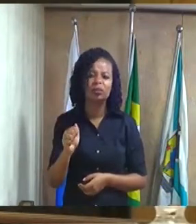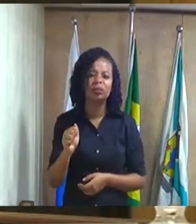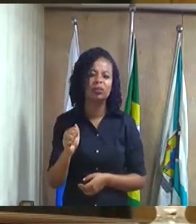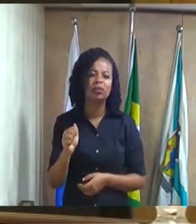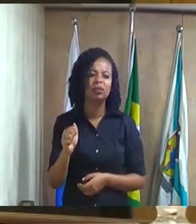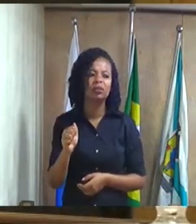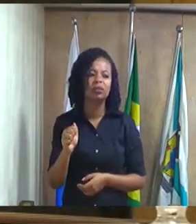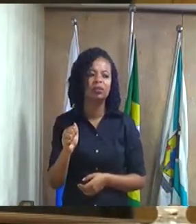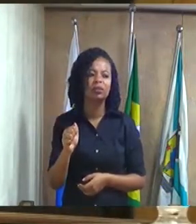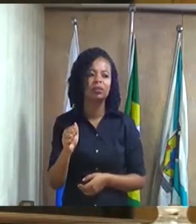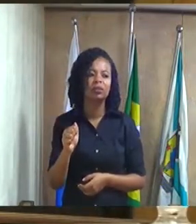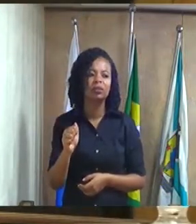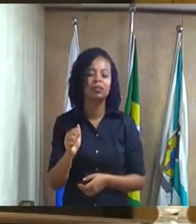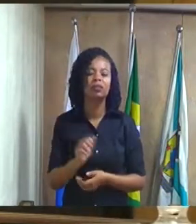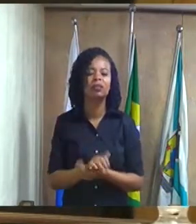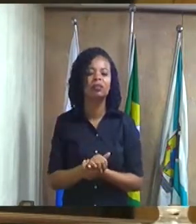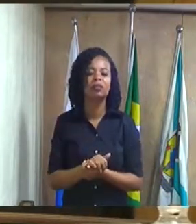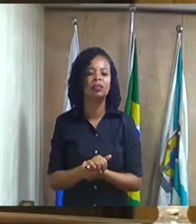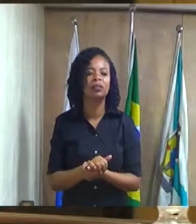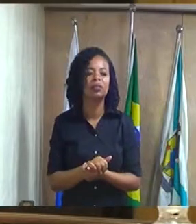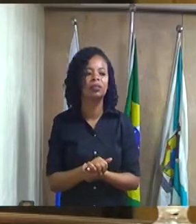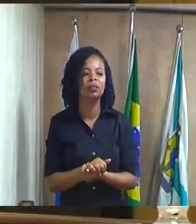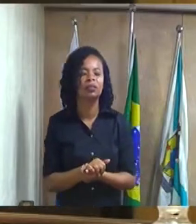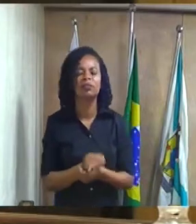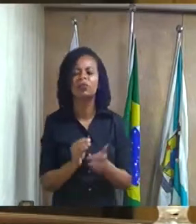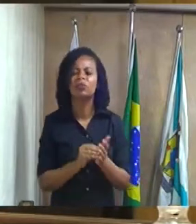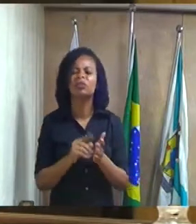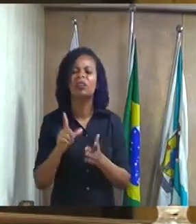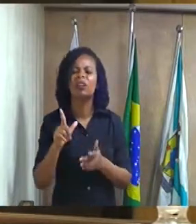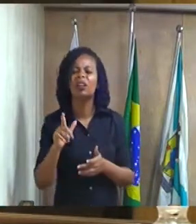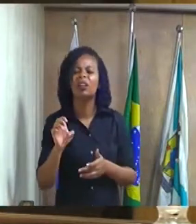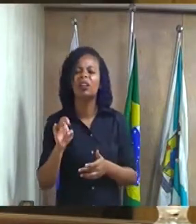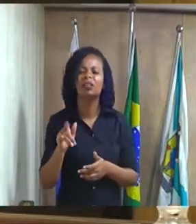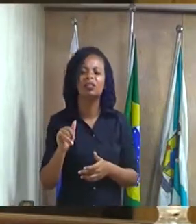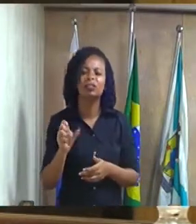aqui né senhor presidente